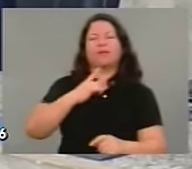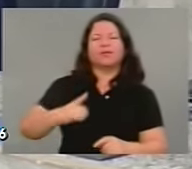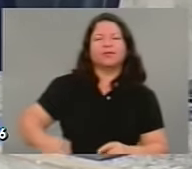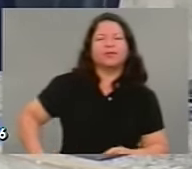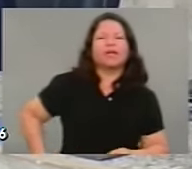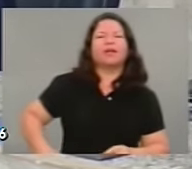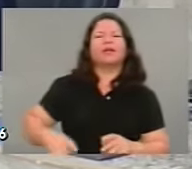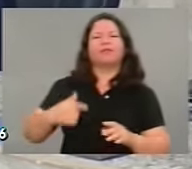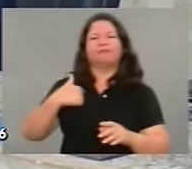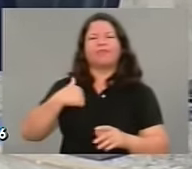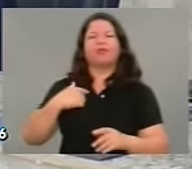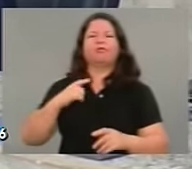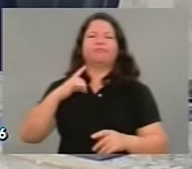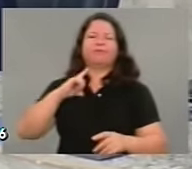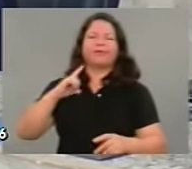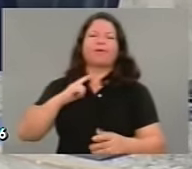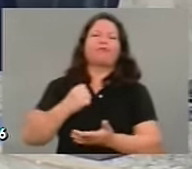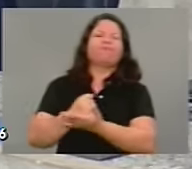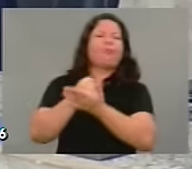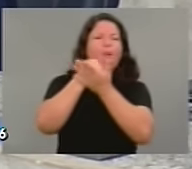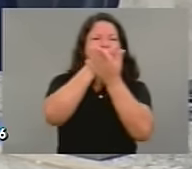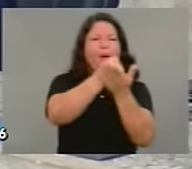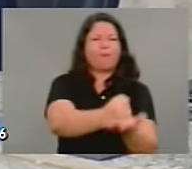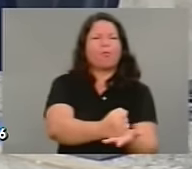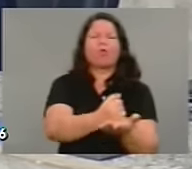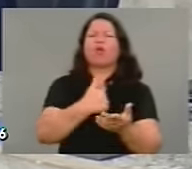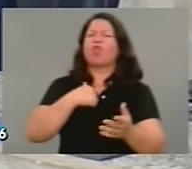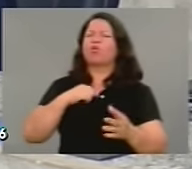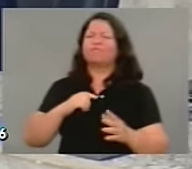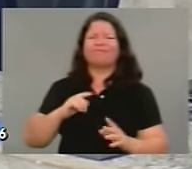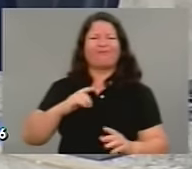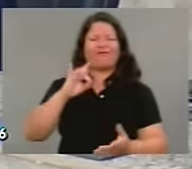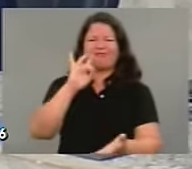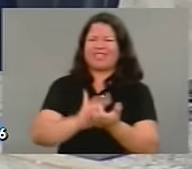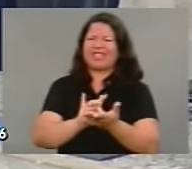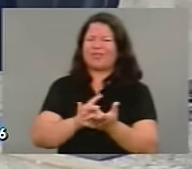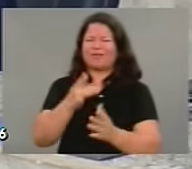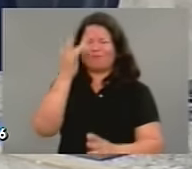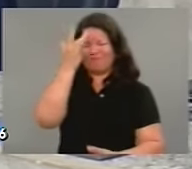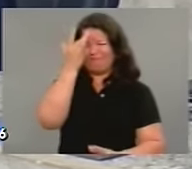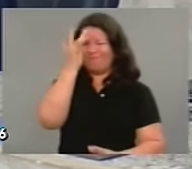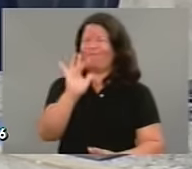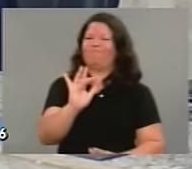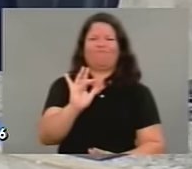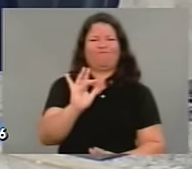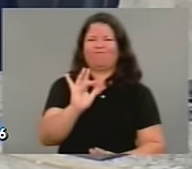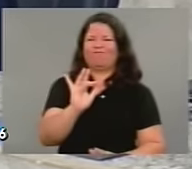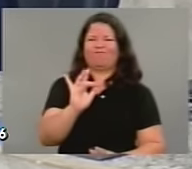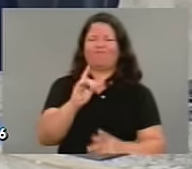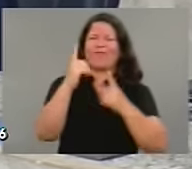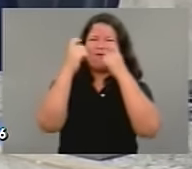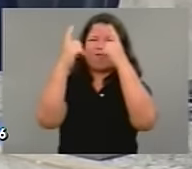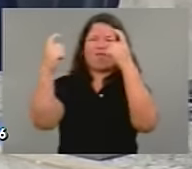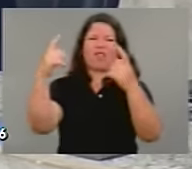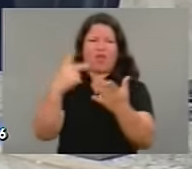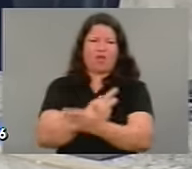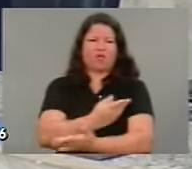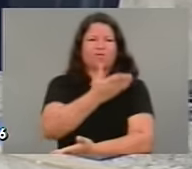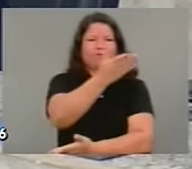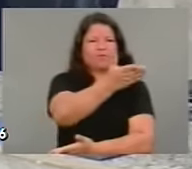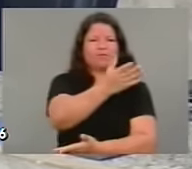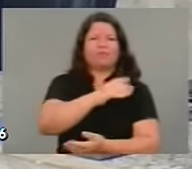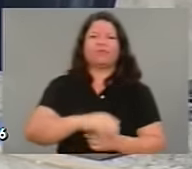a solidariedade, o nosso total repúdio à violência que Vossa Excelência foi vítima.